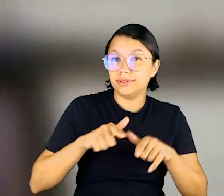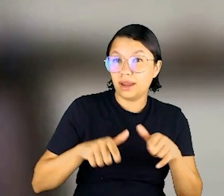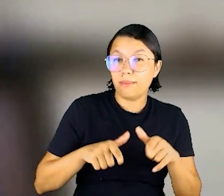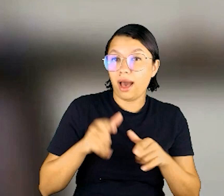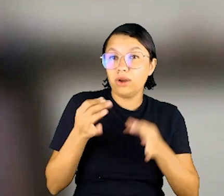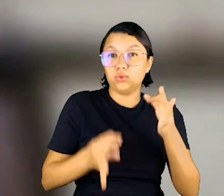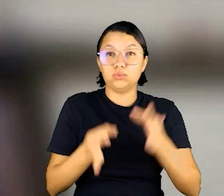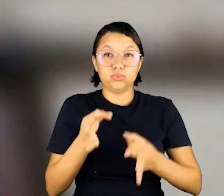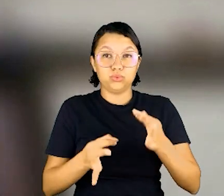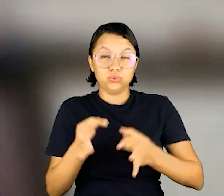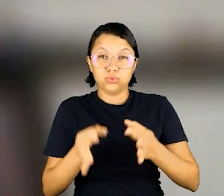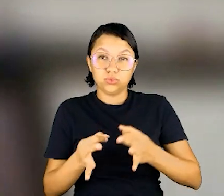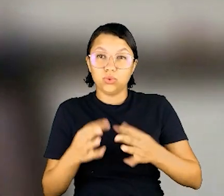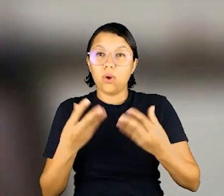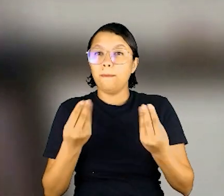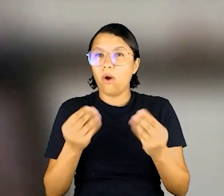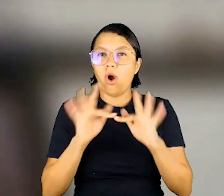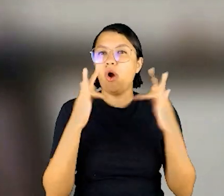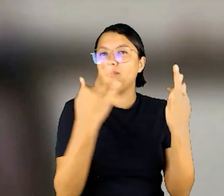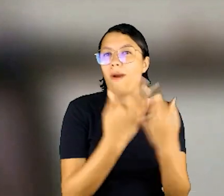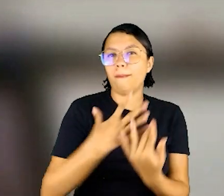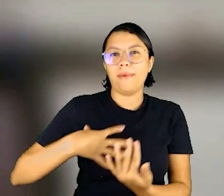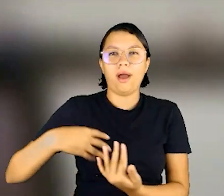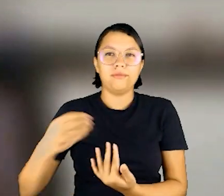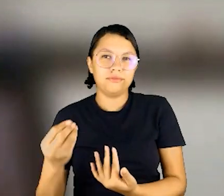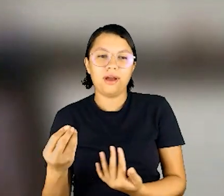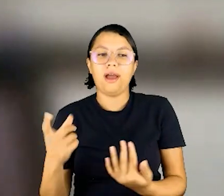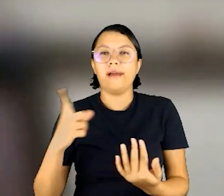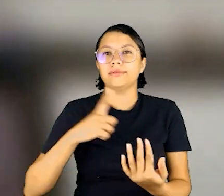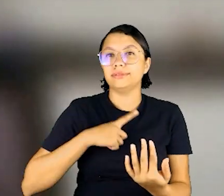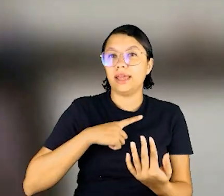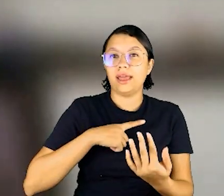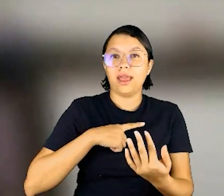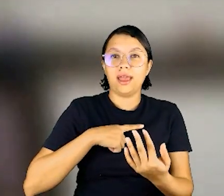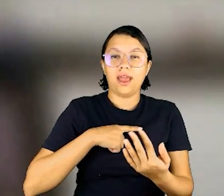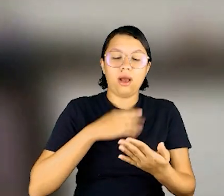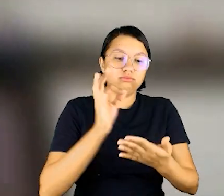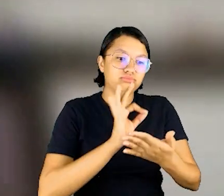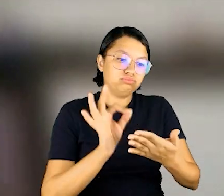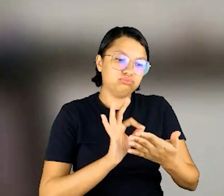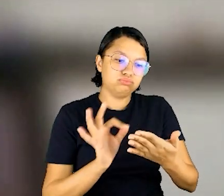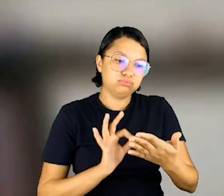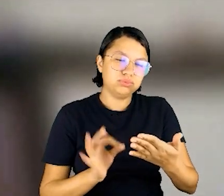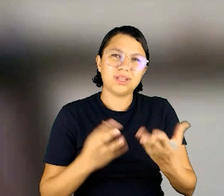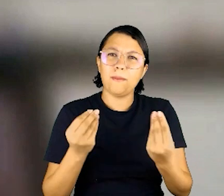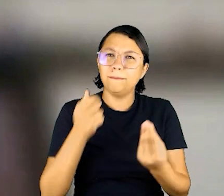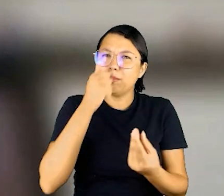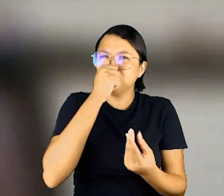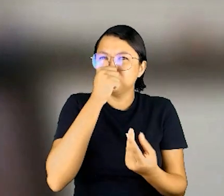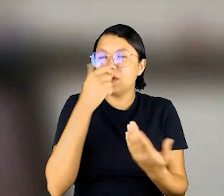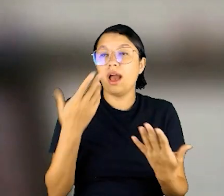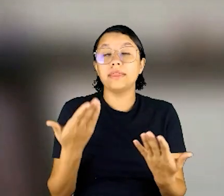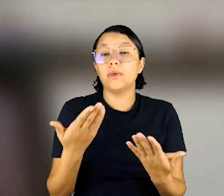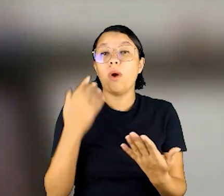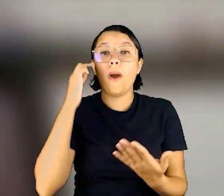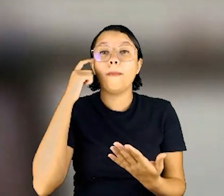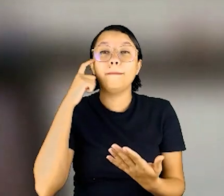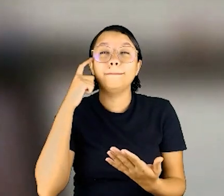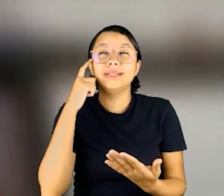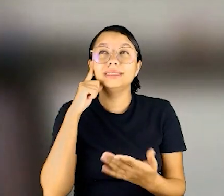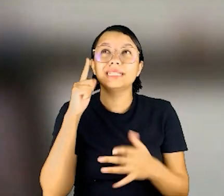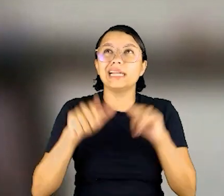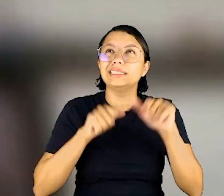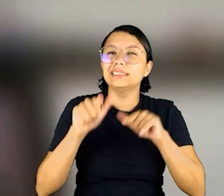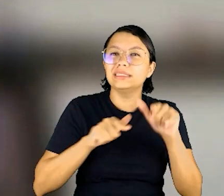além do trabalho da magistratura, muitos têm famílias, têm filhos, têm uma agenda bem apertada. Então, quando a gente vai